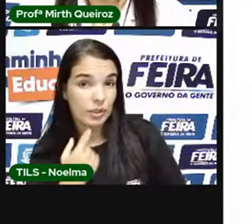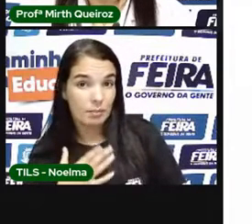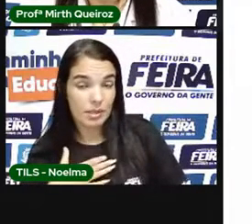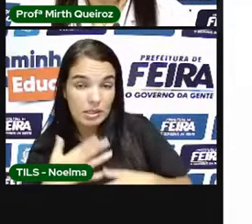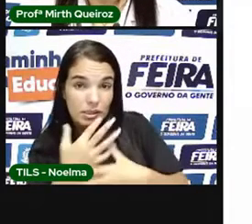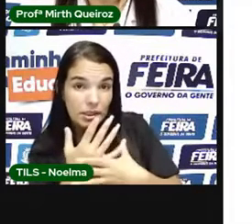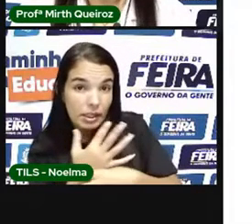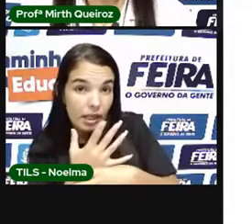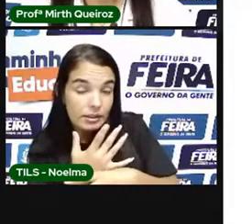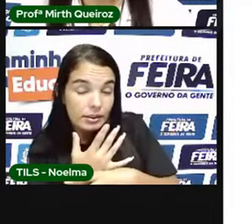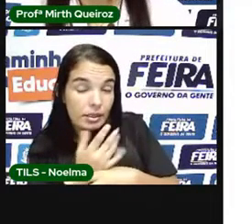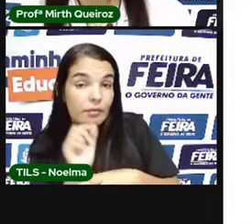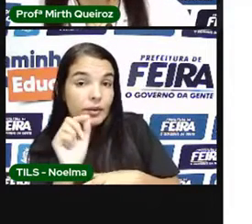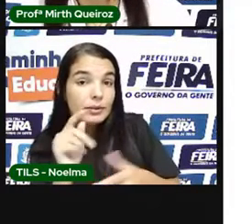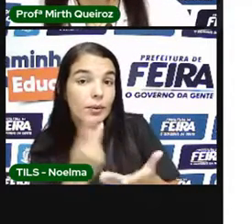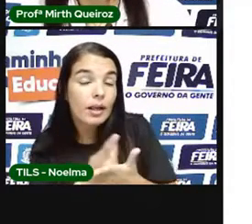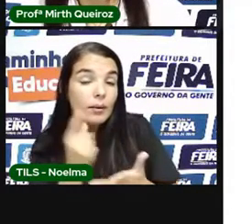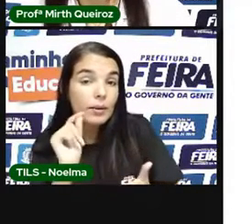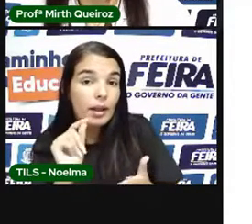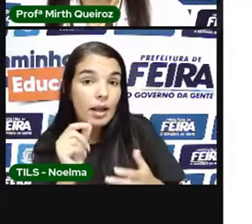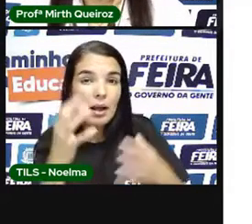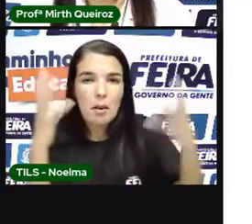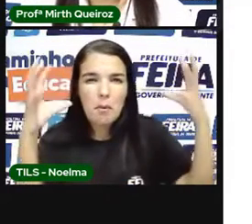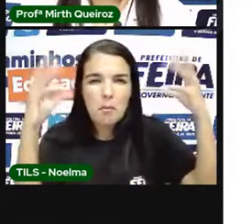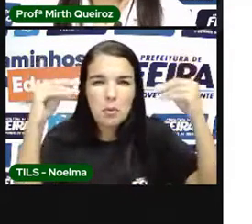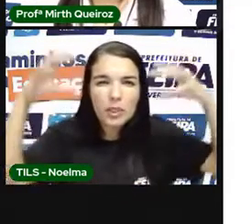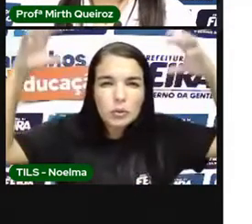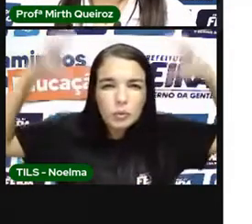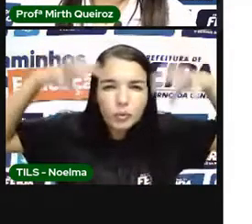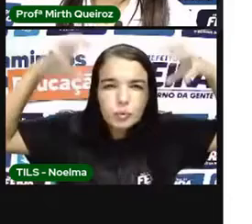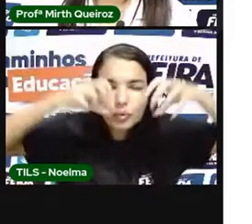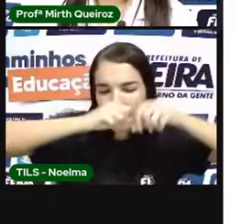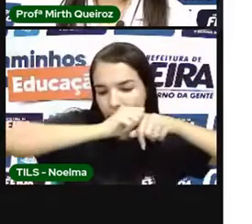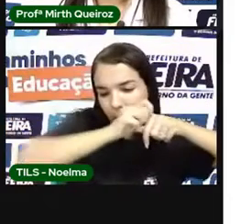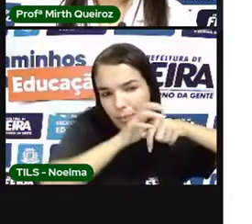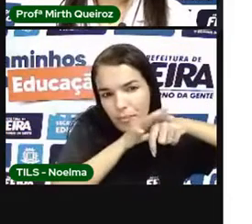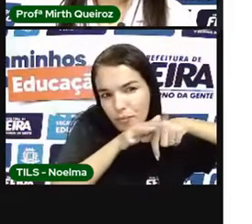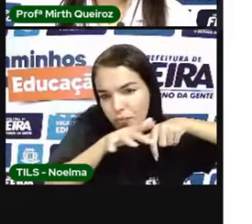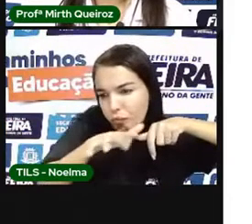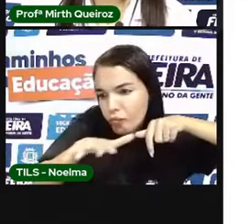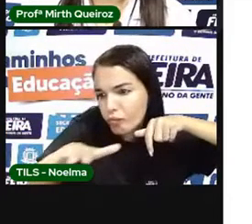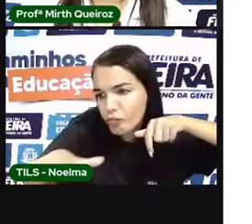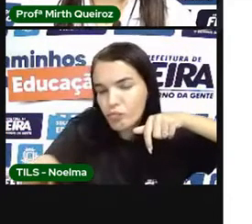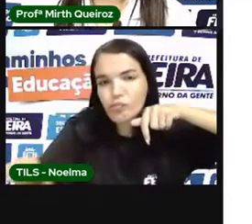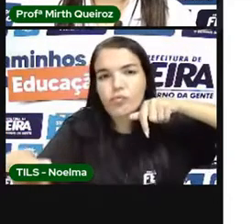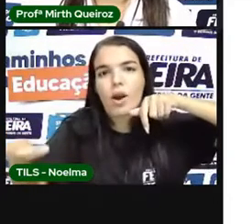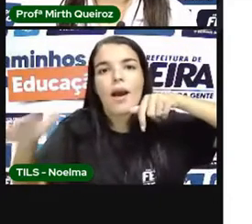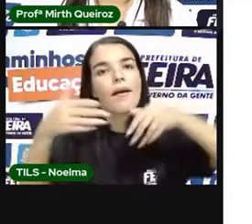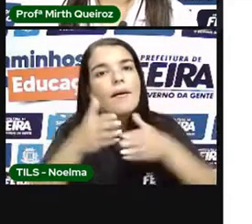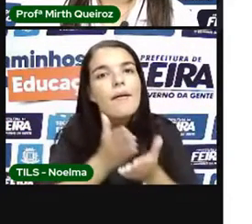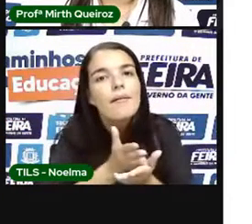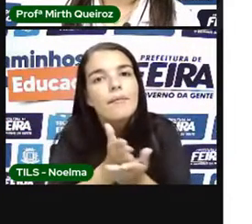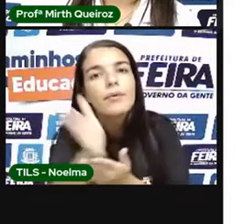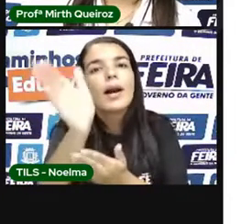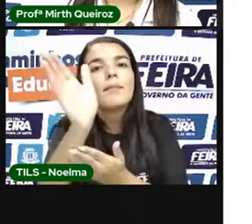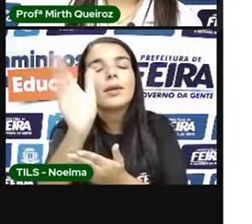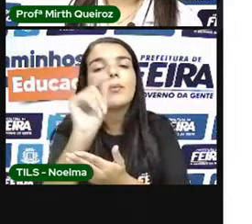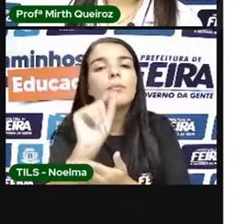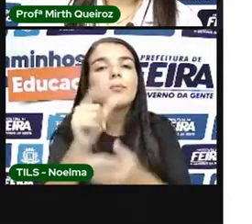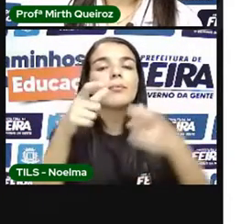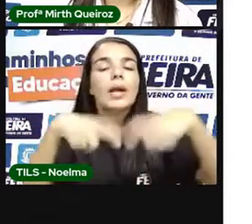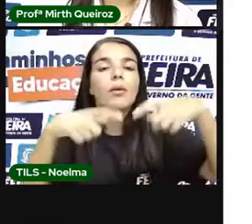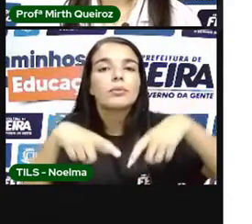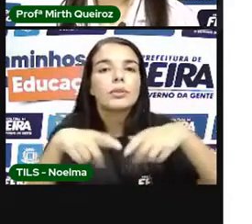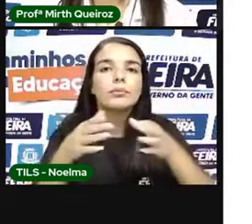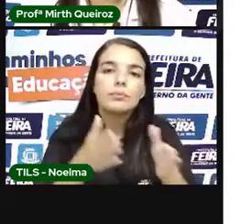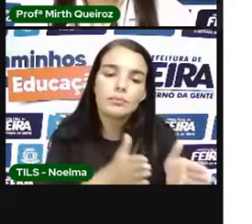água Para onde? Para os rios, né? E essa água, ela vai vir com o quê? Com poluente Porque aquele lixo que eu joguei na rua Vai